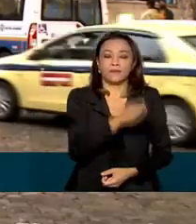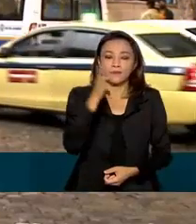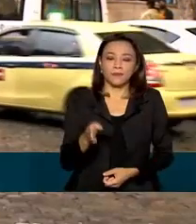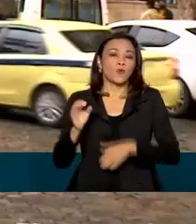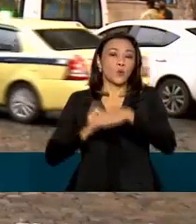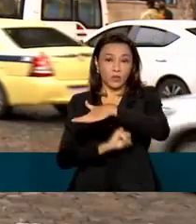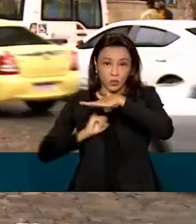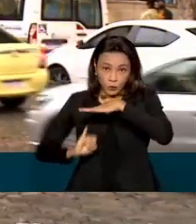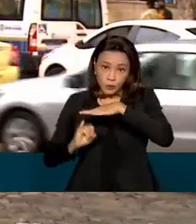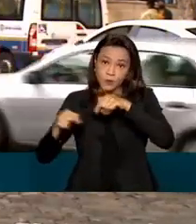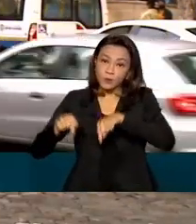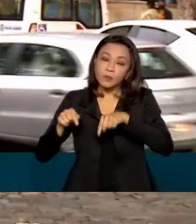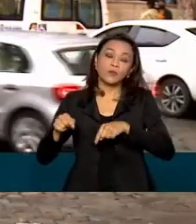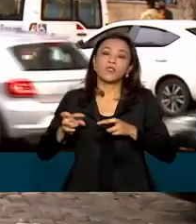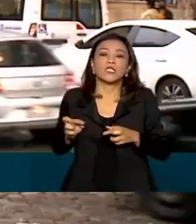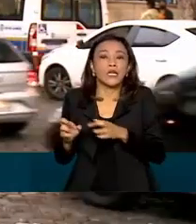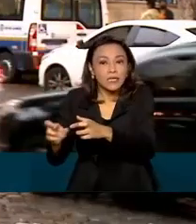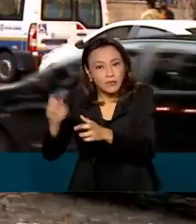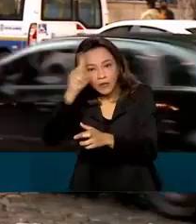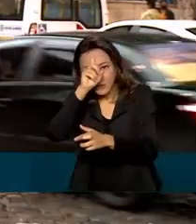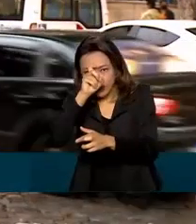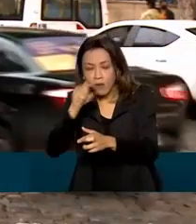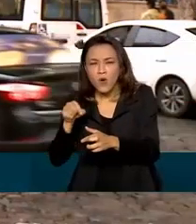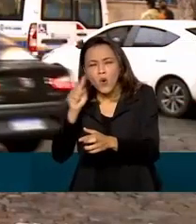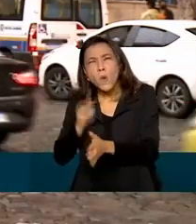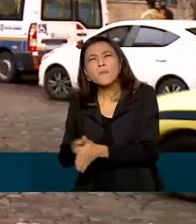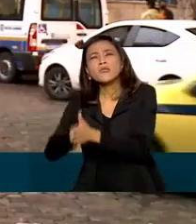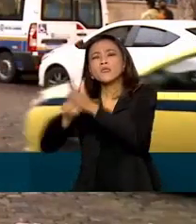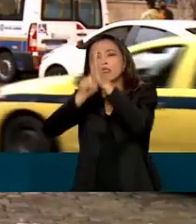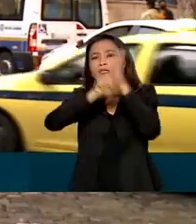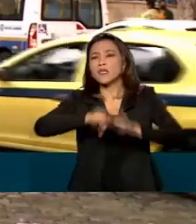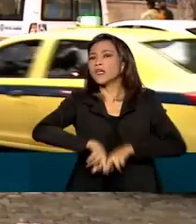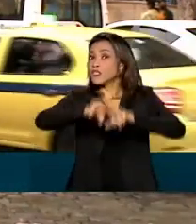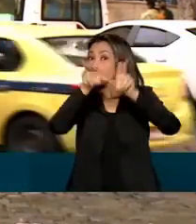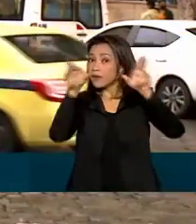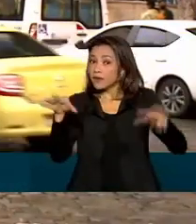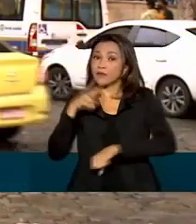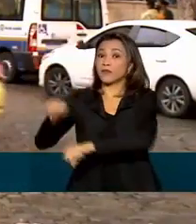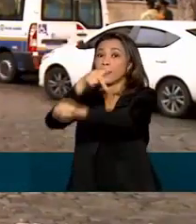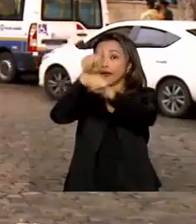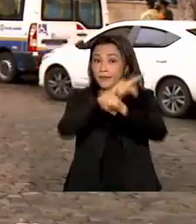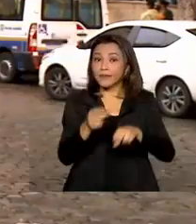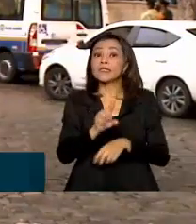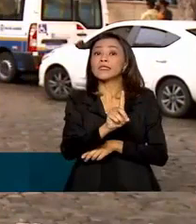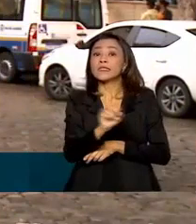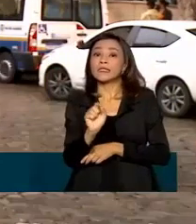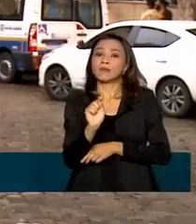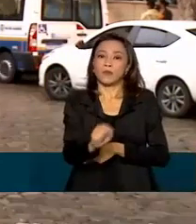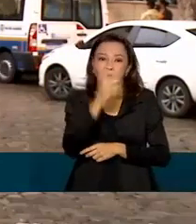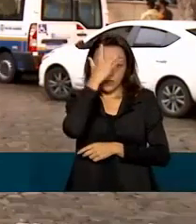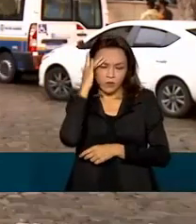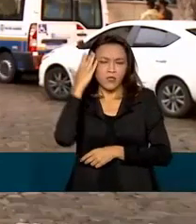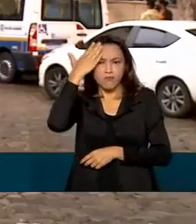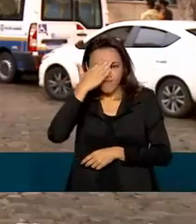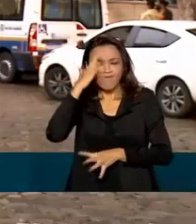Câncer analisou 22 estudos de diferentes países com quase 100 mil participantes e concluiu que o